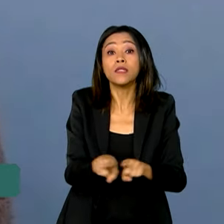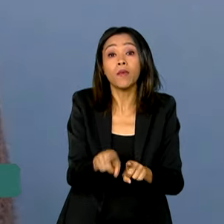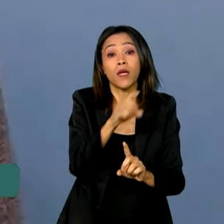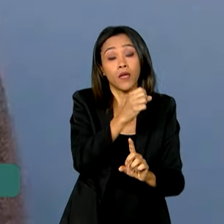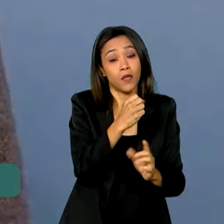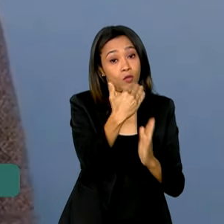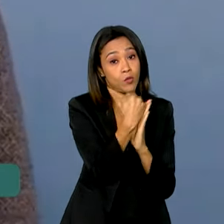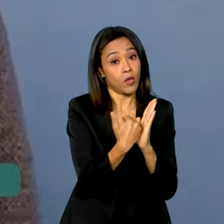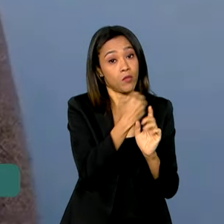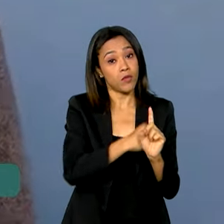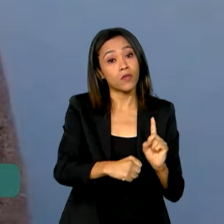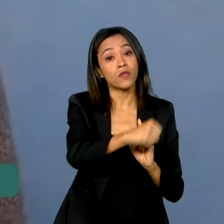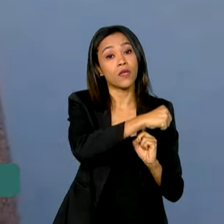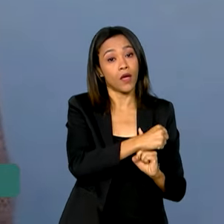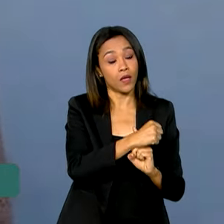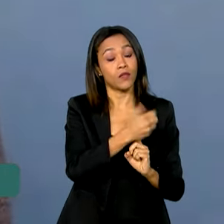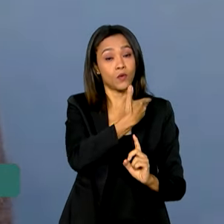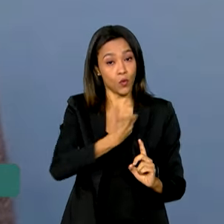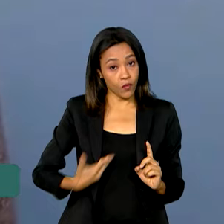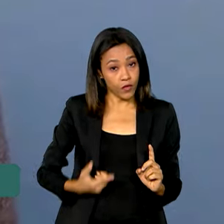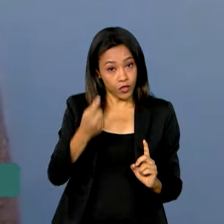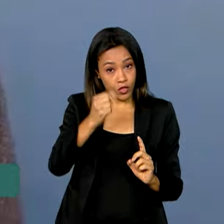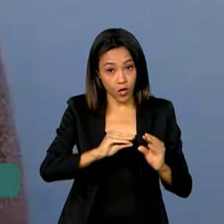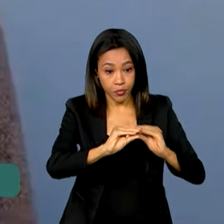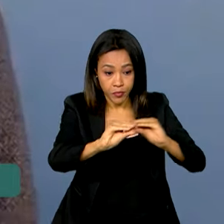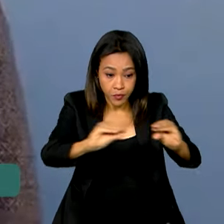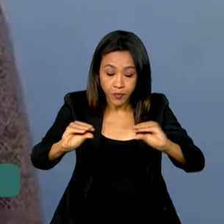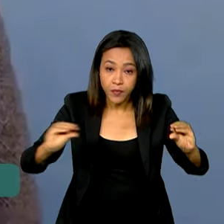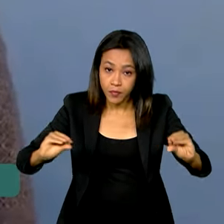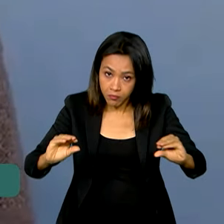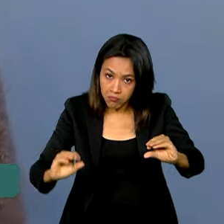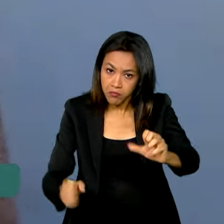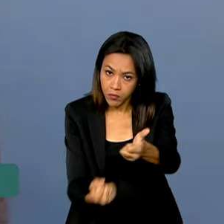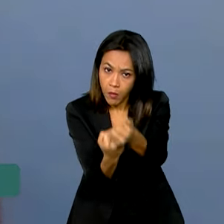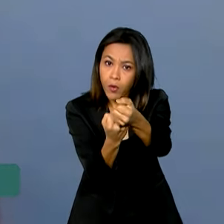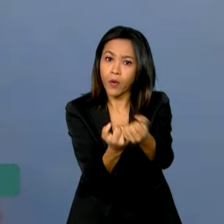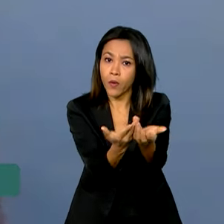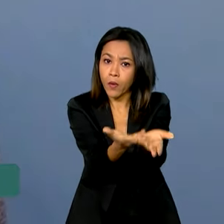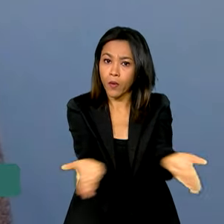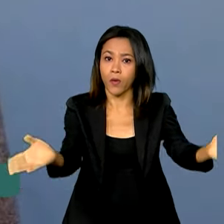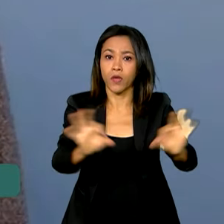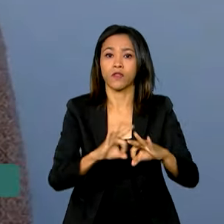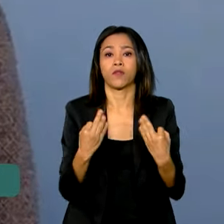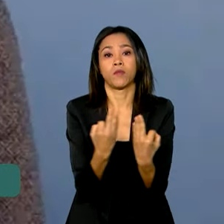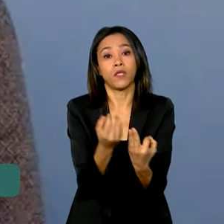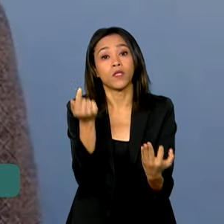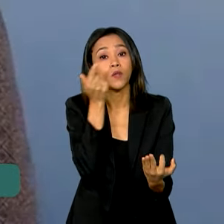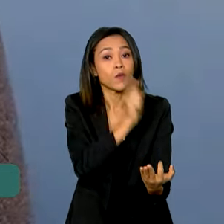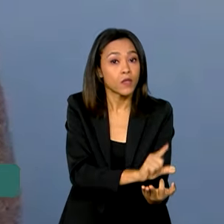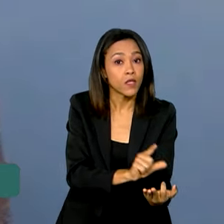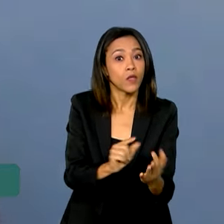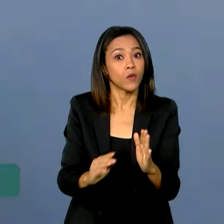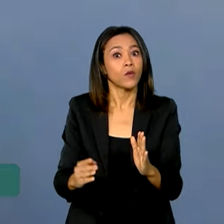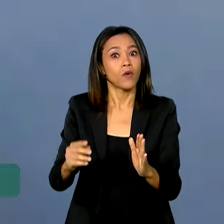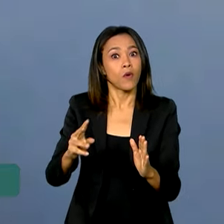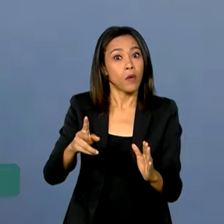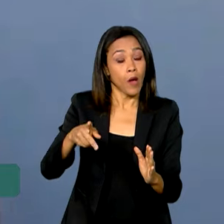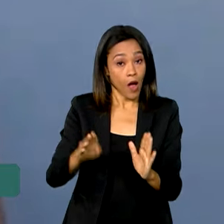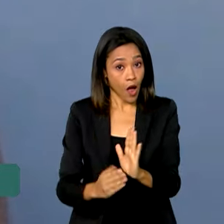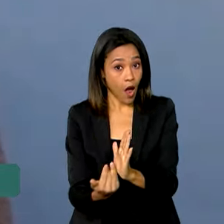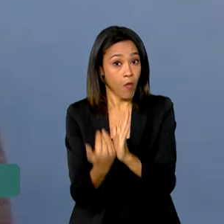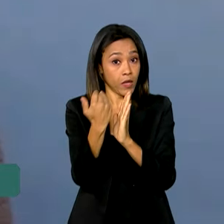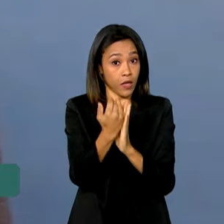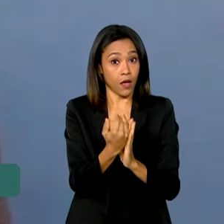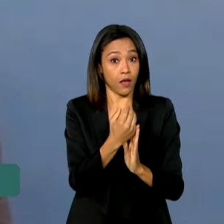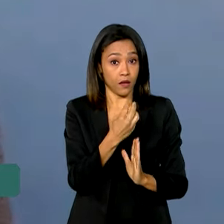governamentais de transferência de renda. Então, o consumo das famílias cresceu muito próximo ao PIB, nesse trimestre foi 1